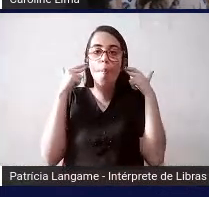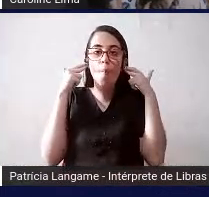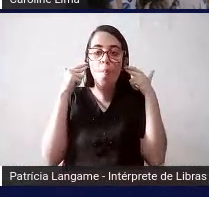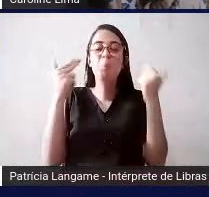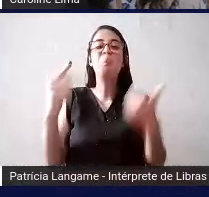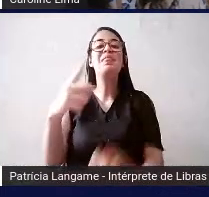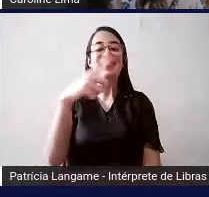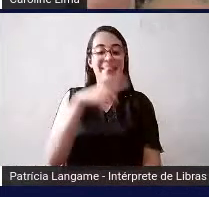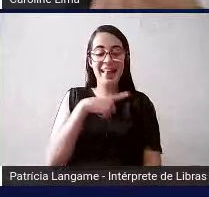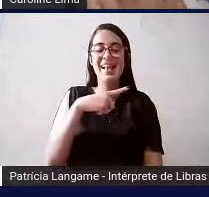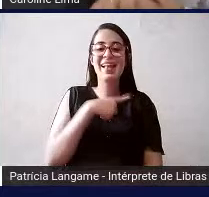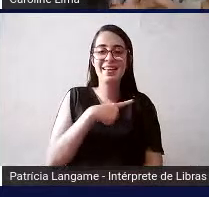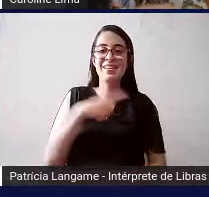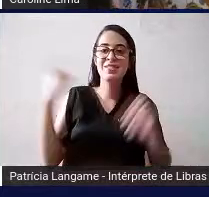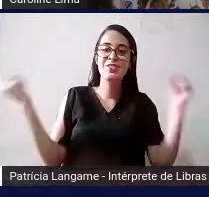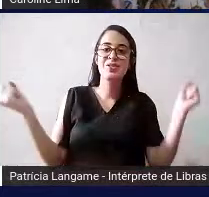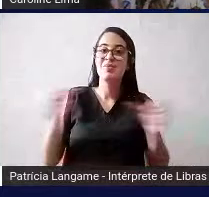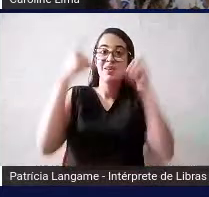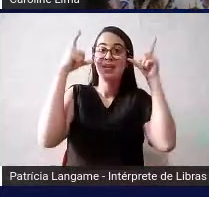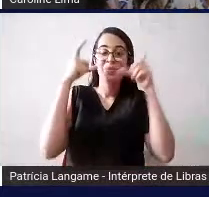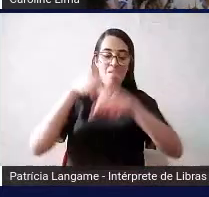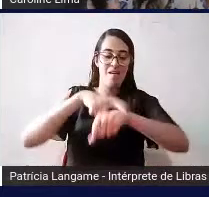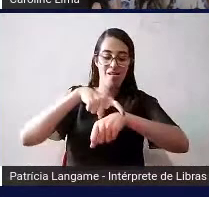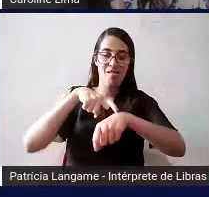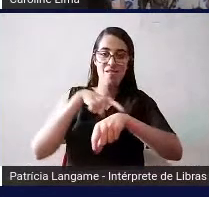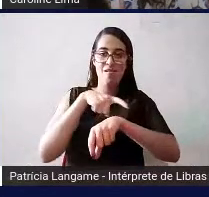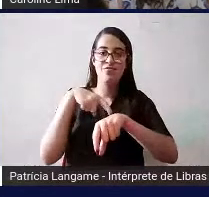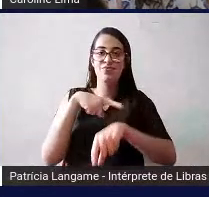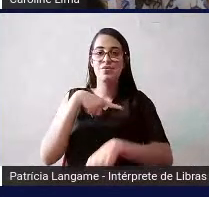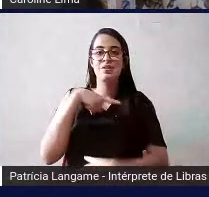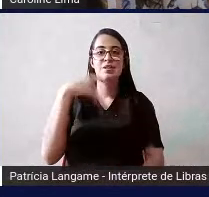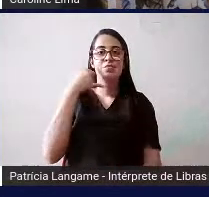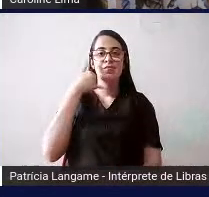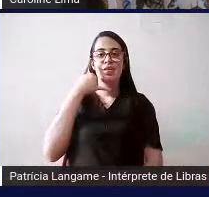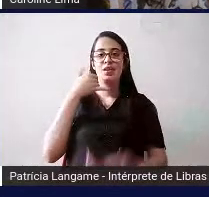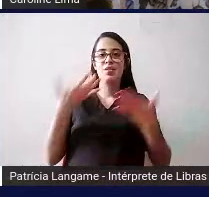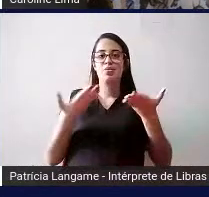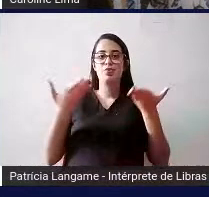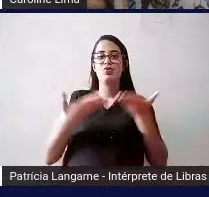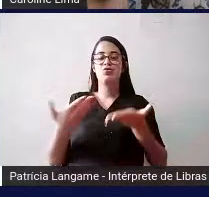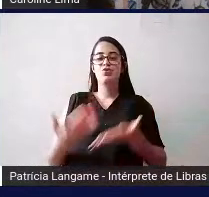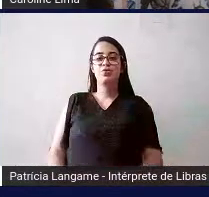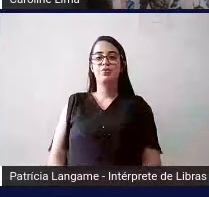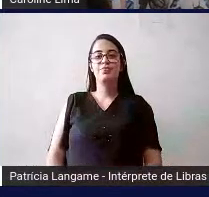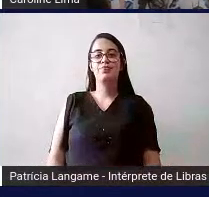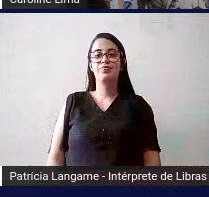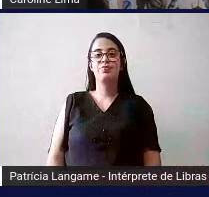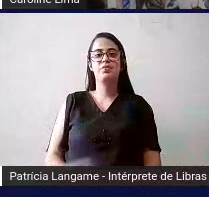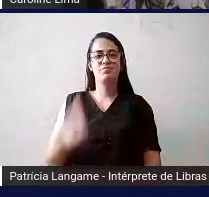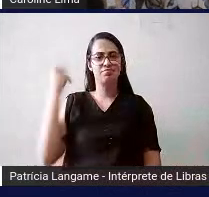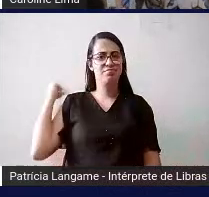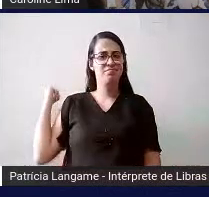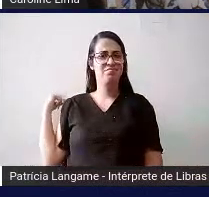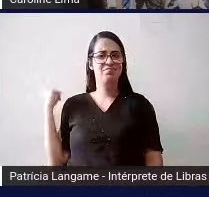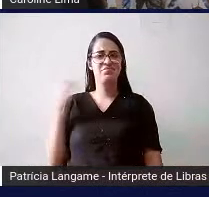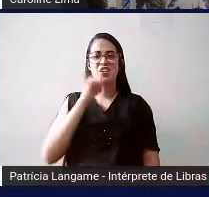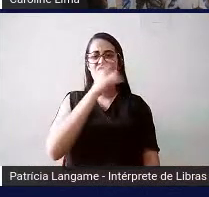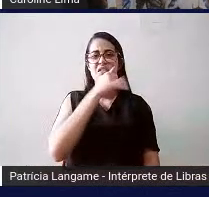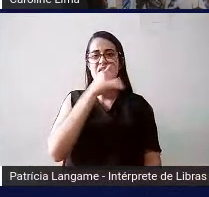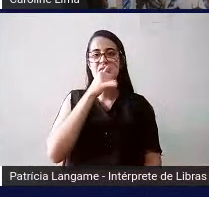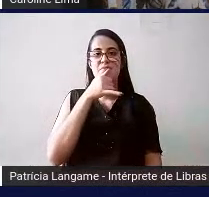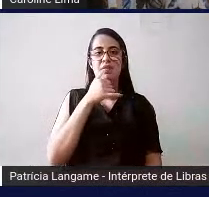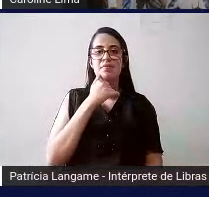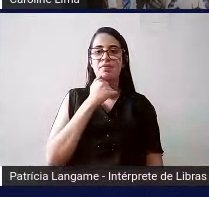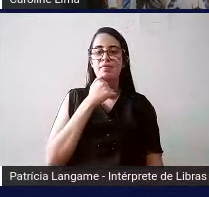despertador tem relógio de pulso e até celular hoje em dia né hoje em dia não celular já há bastante tempo vibra mas existem